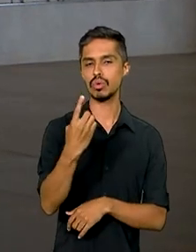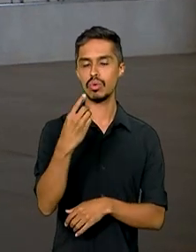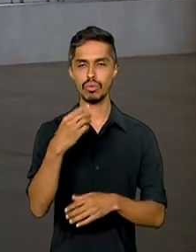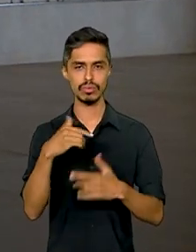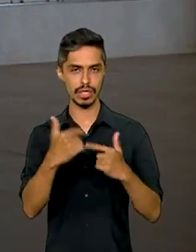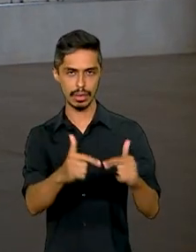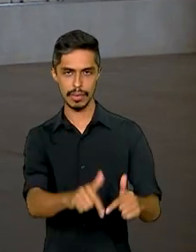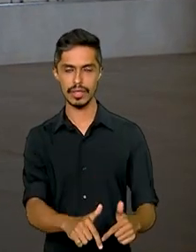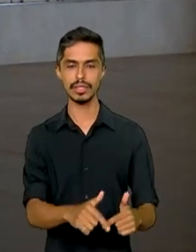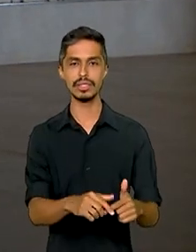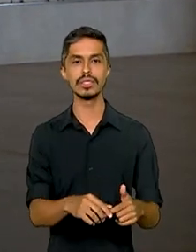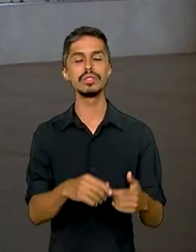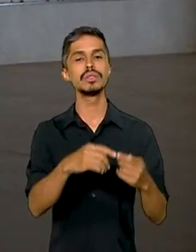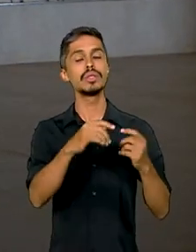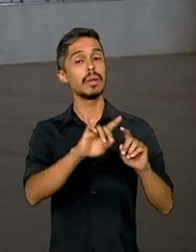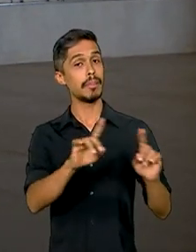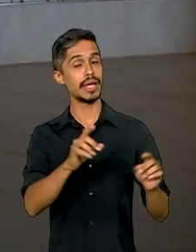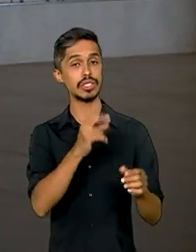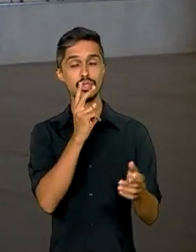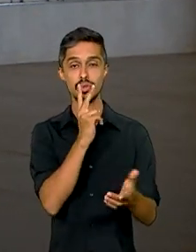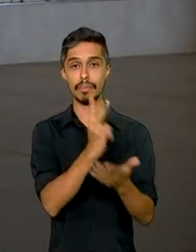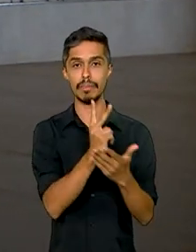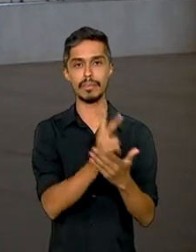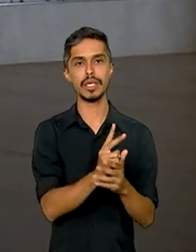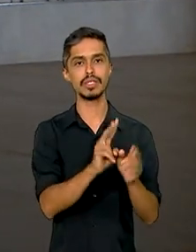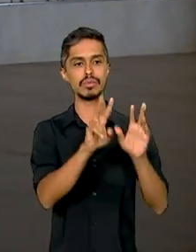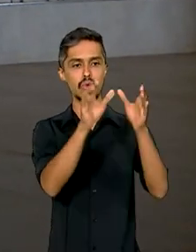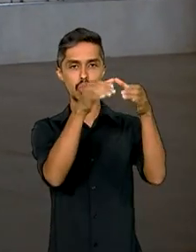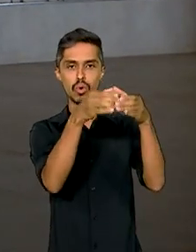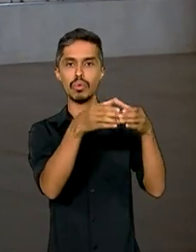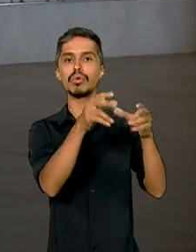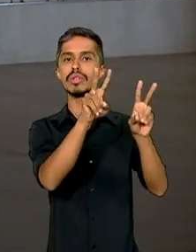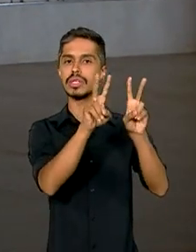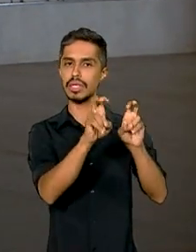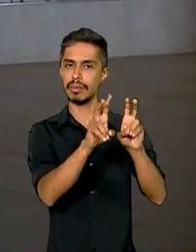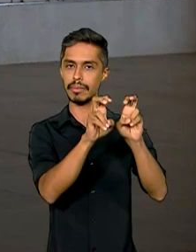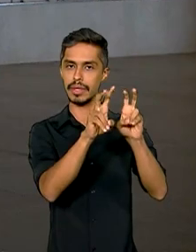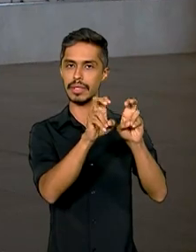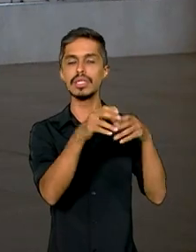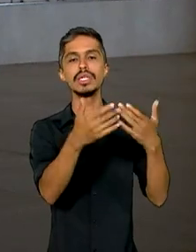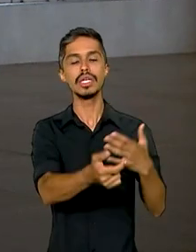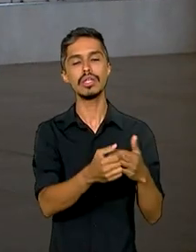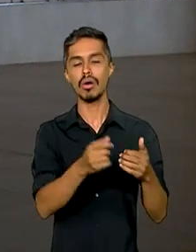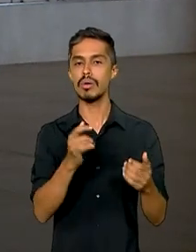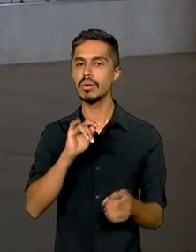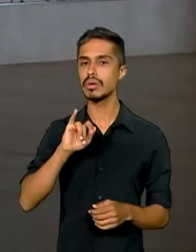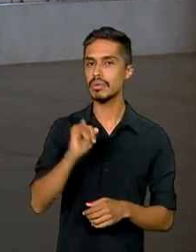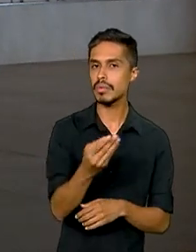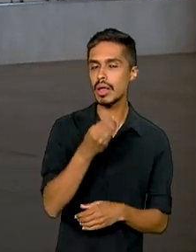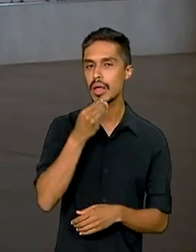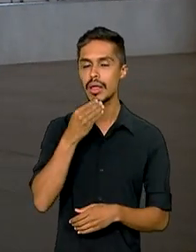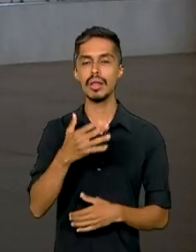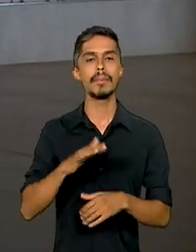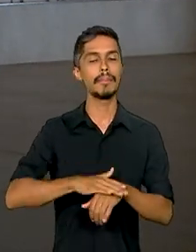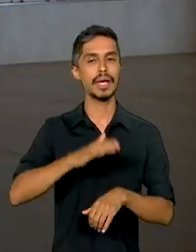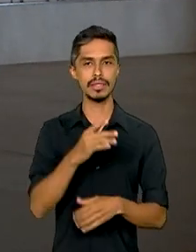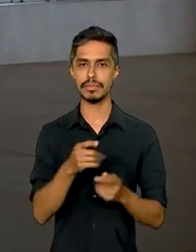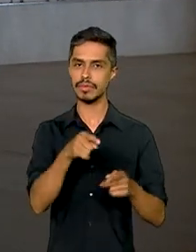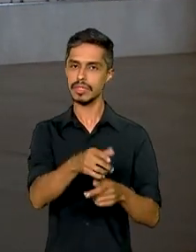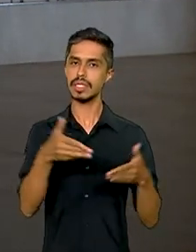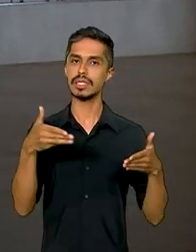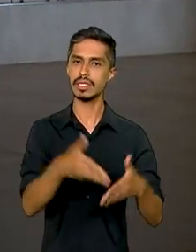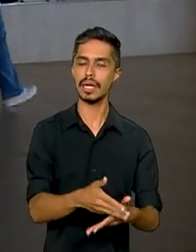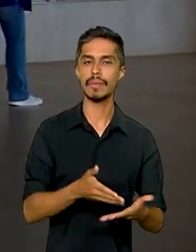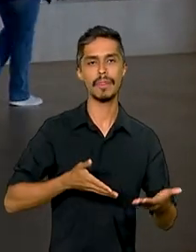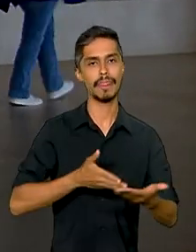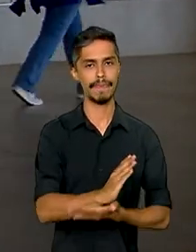cargo, desde que no mesmo eixo temático. Isso garante mais chances de entrar para o Serviço Público Federal. Os